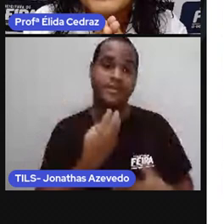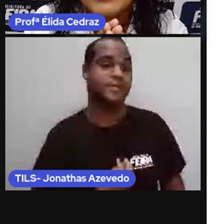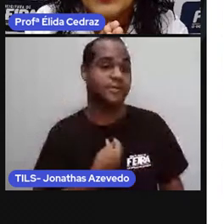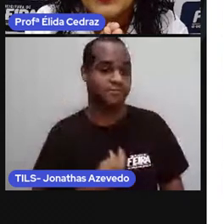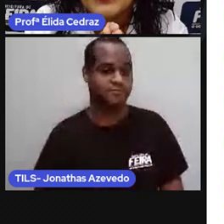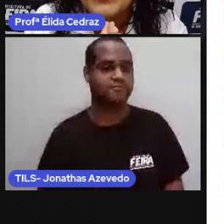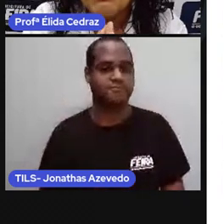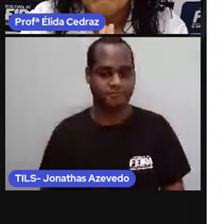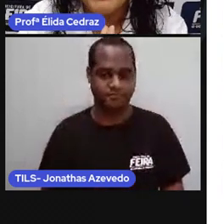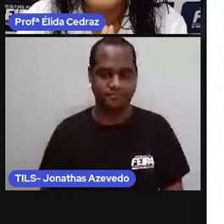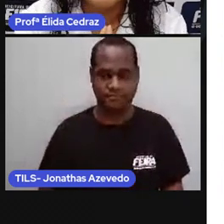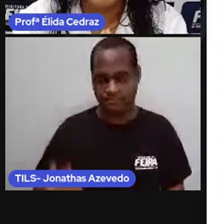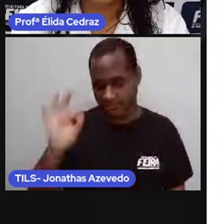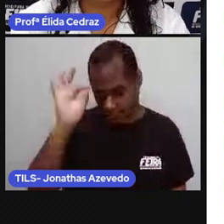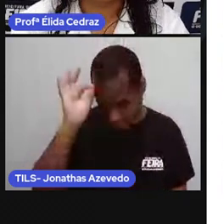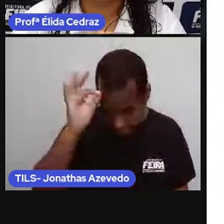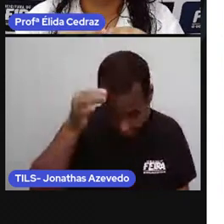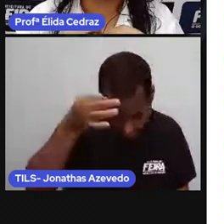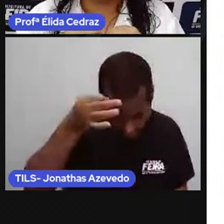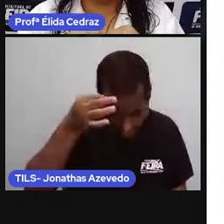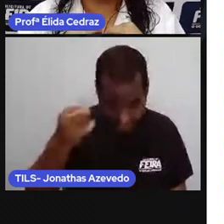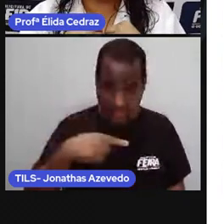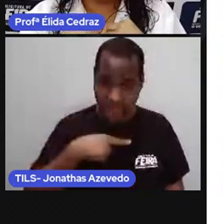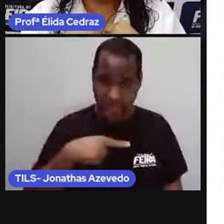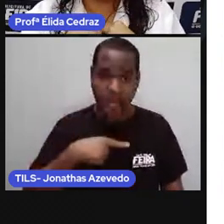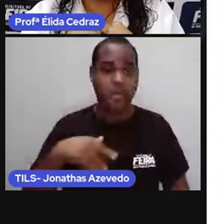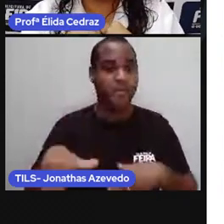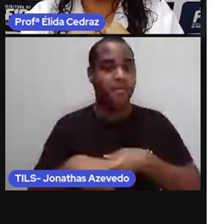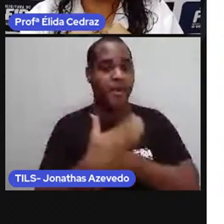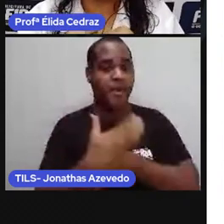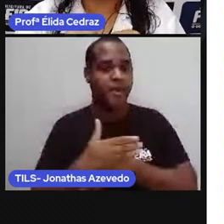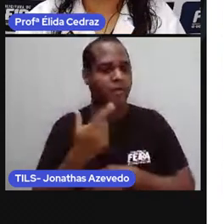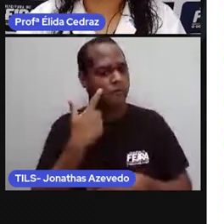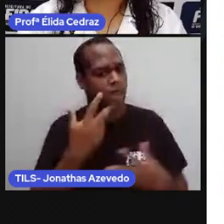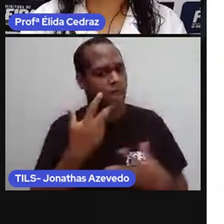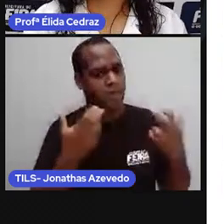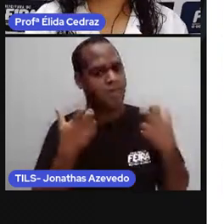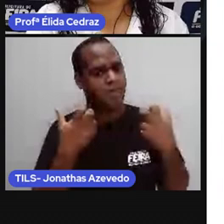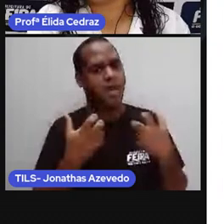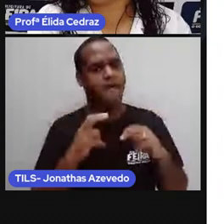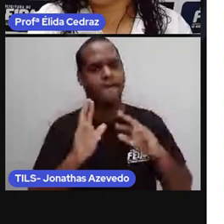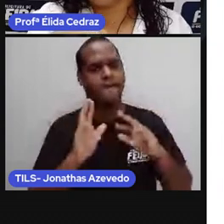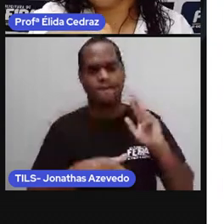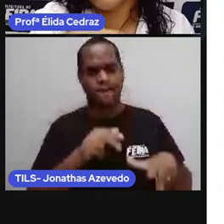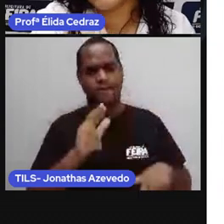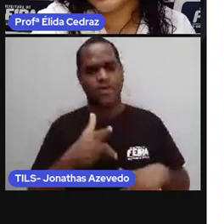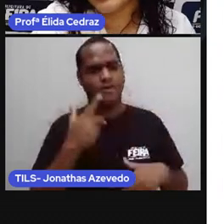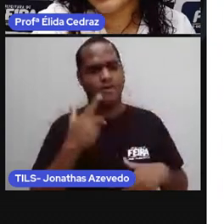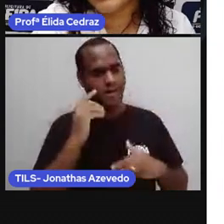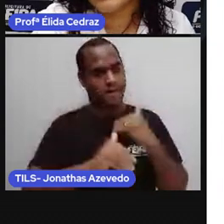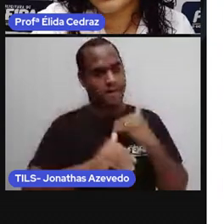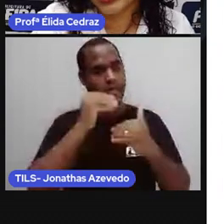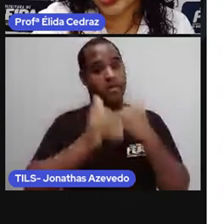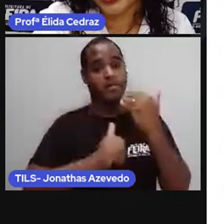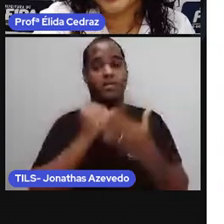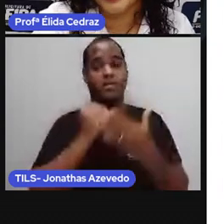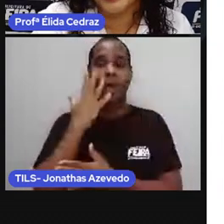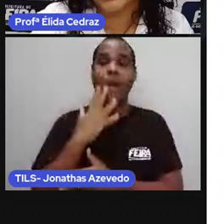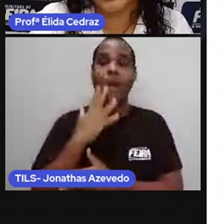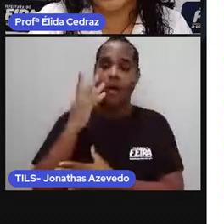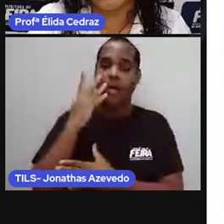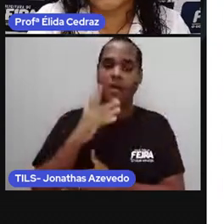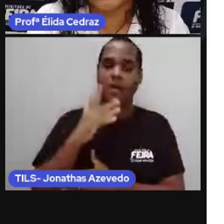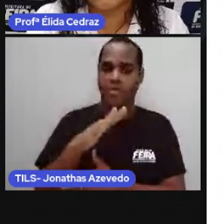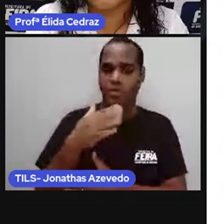Os adultos passam a ser as referências que desenvolvem nas crianças de